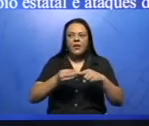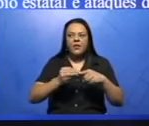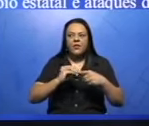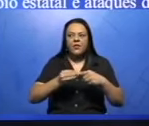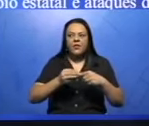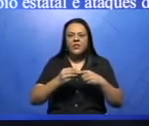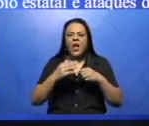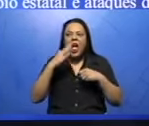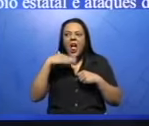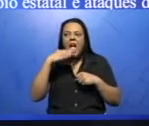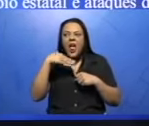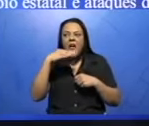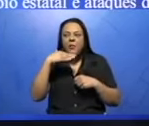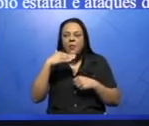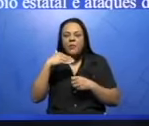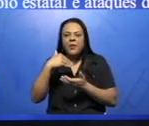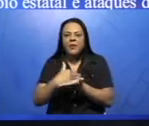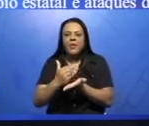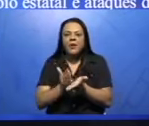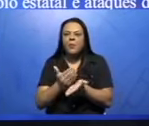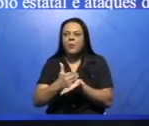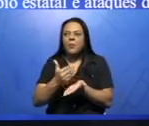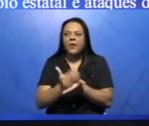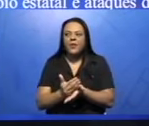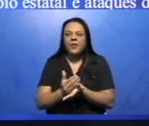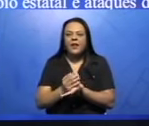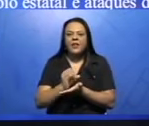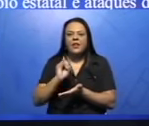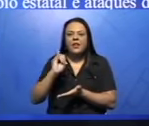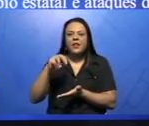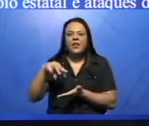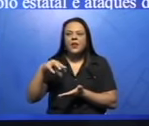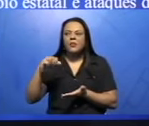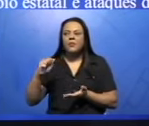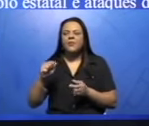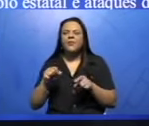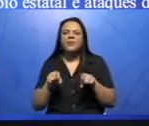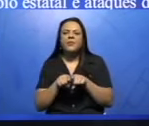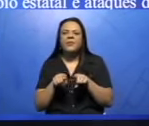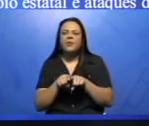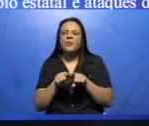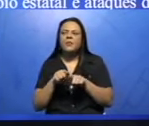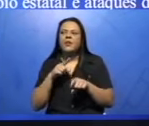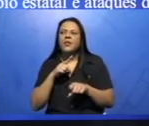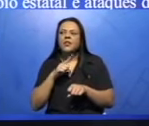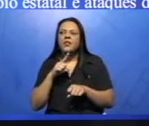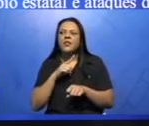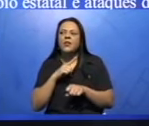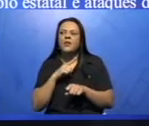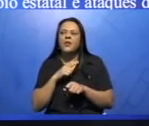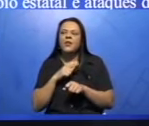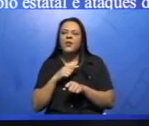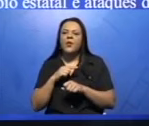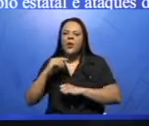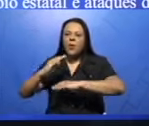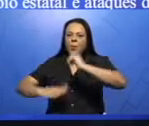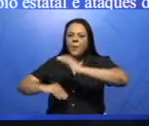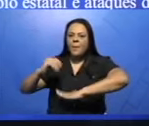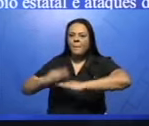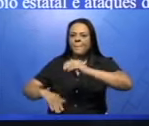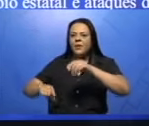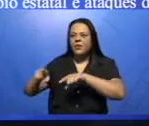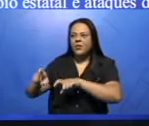No entanto, a gente tem ainda uma prática agrícola